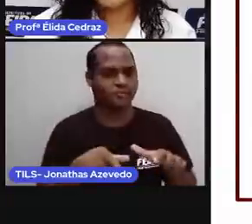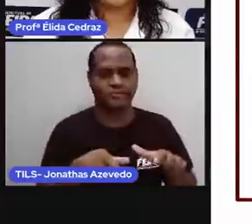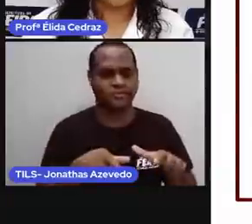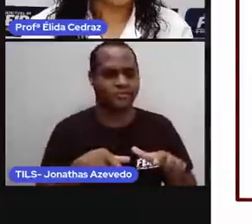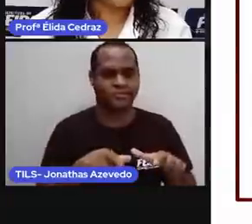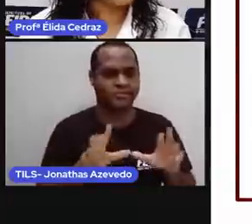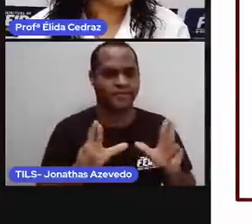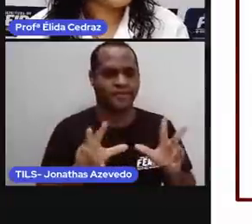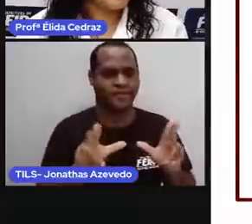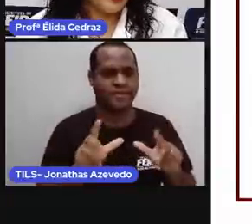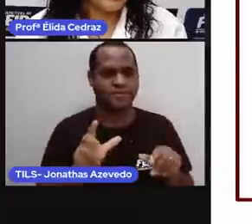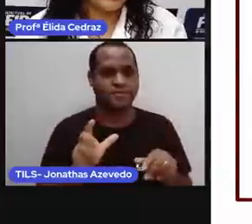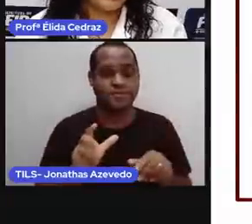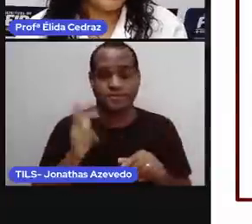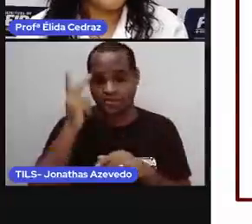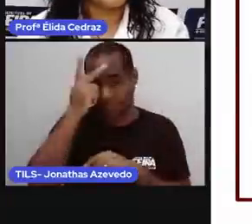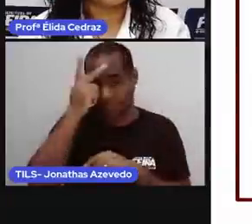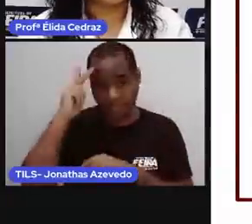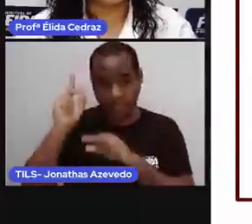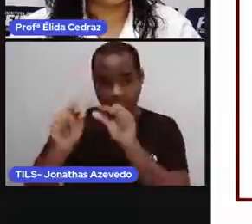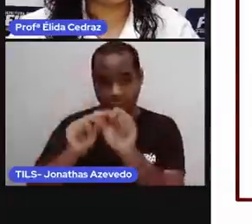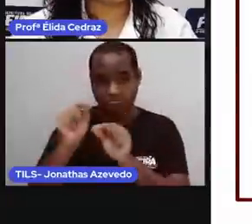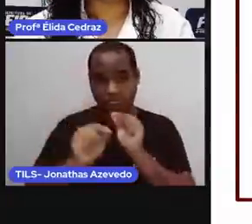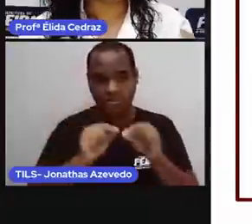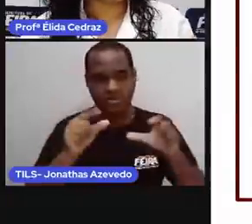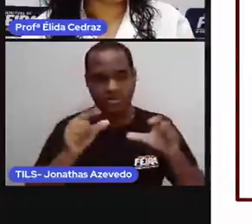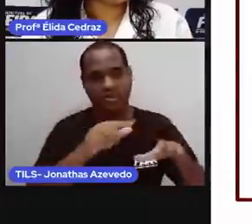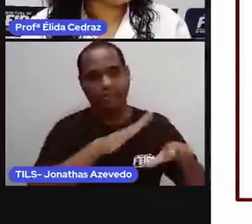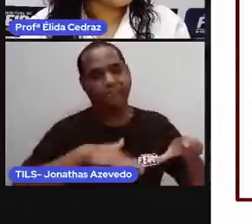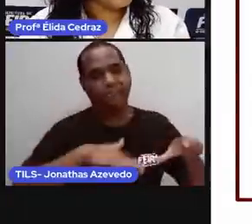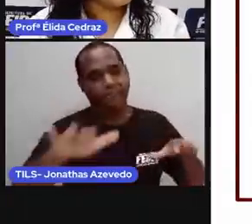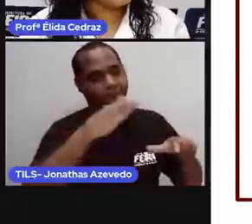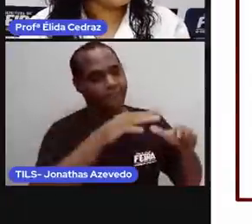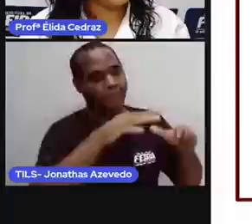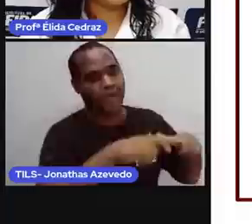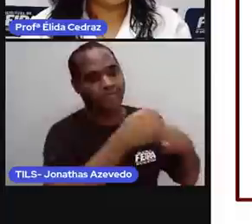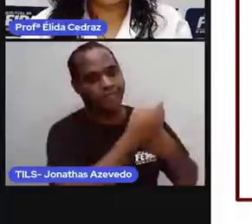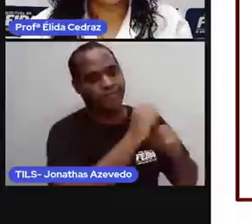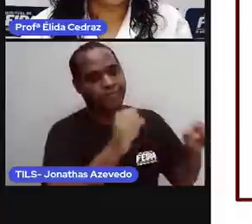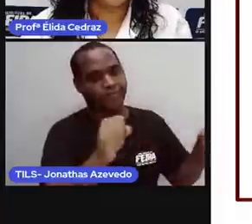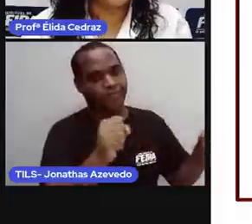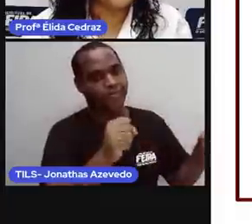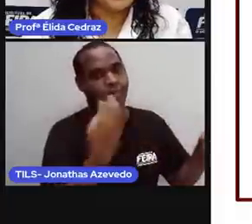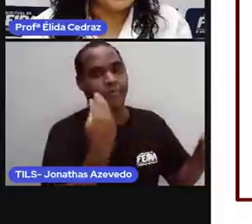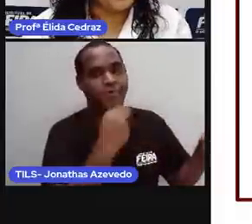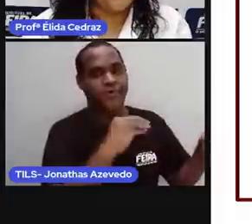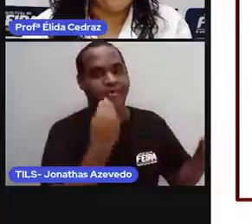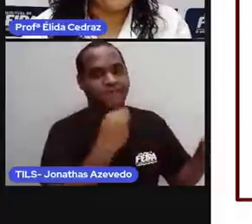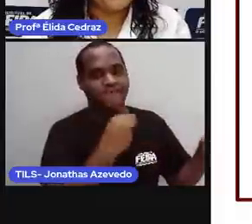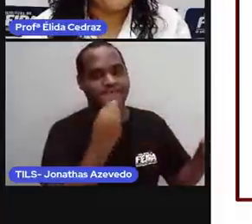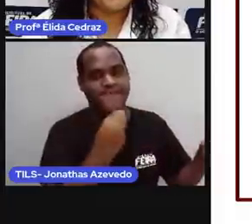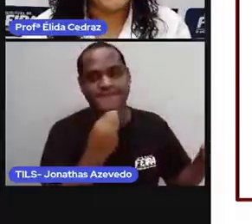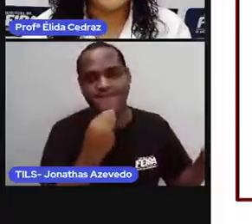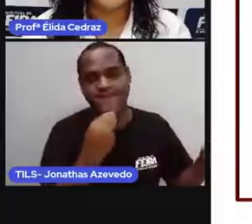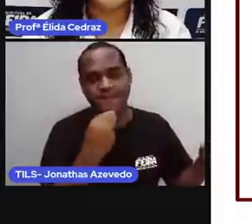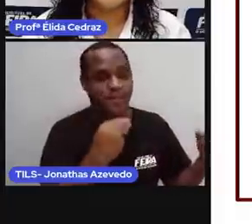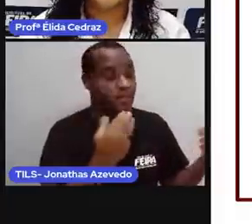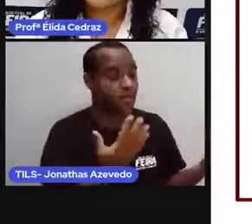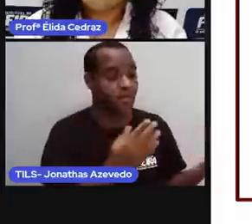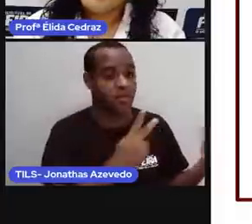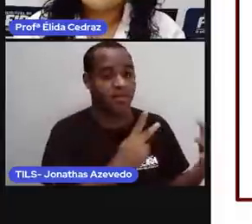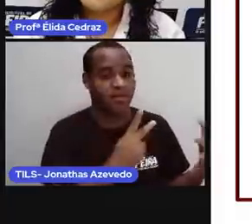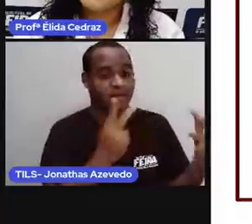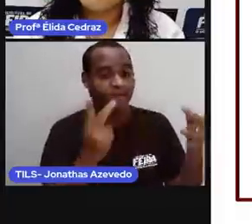pessoas que moram nas cidades grandes têm a oportunidade, e muito legal, muito divertida,